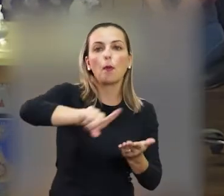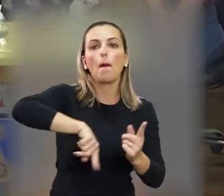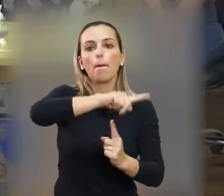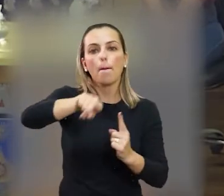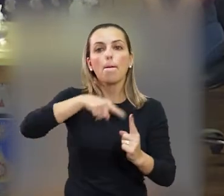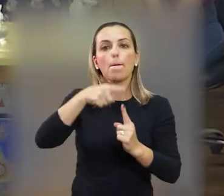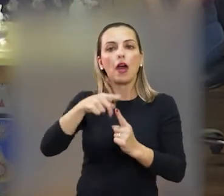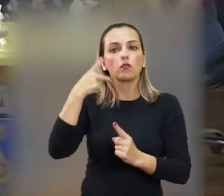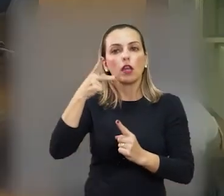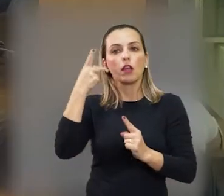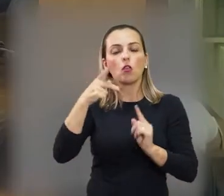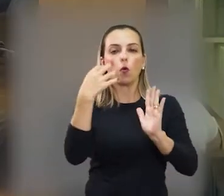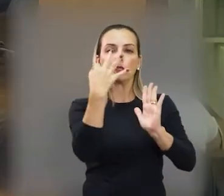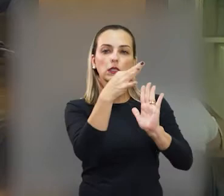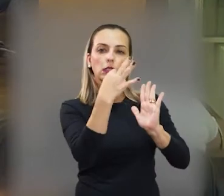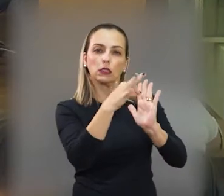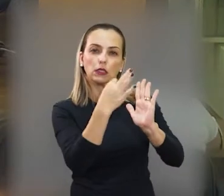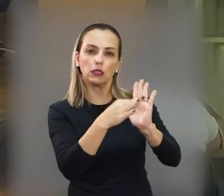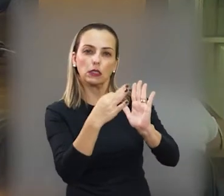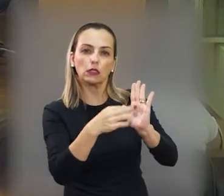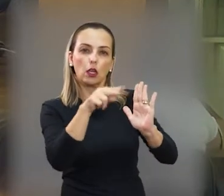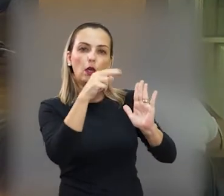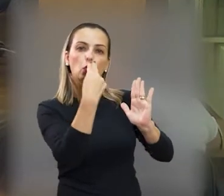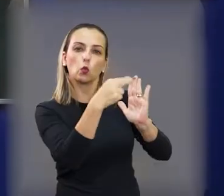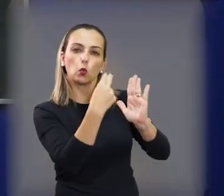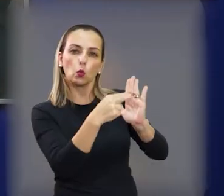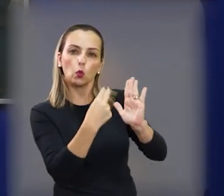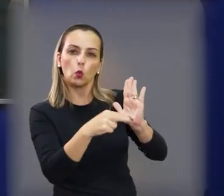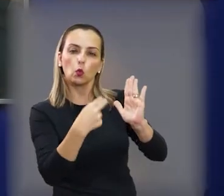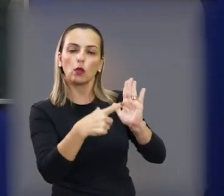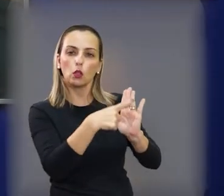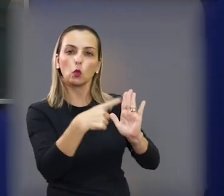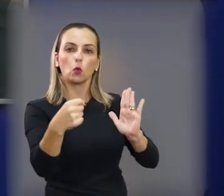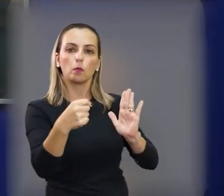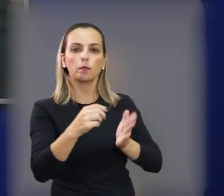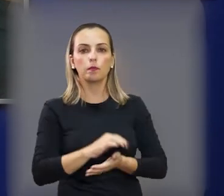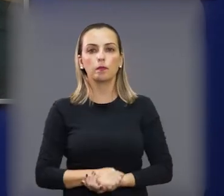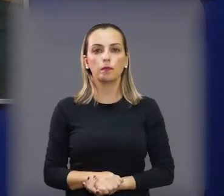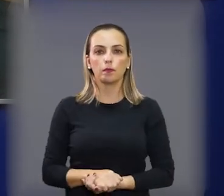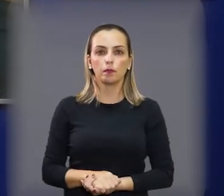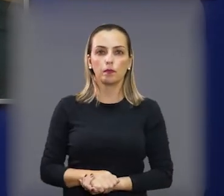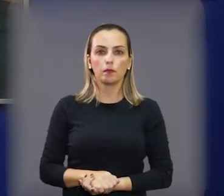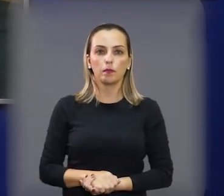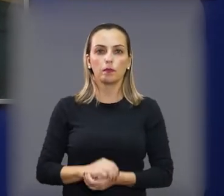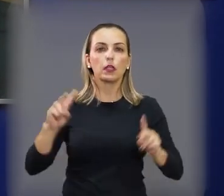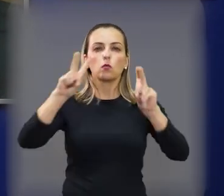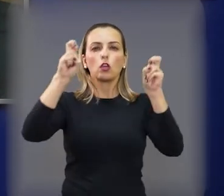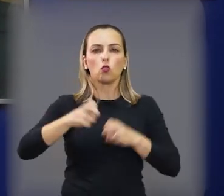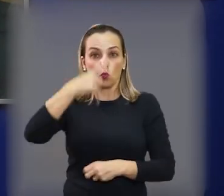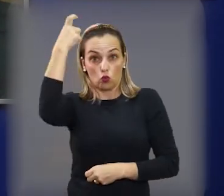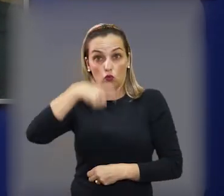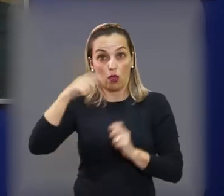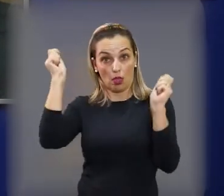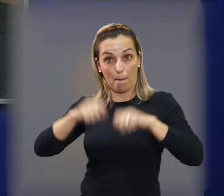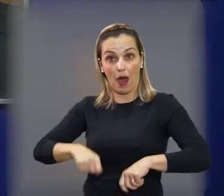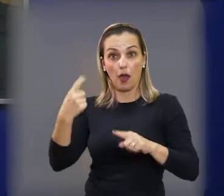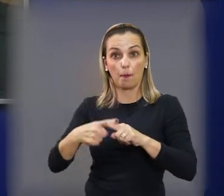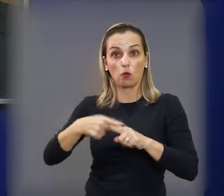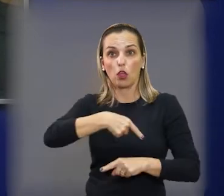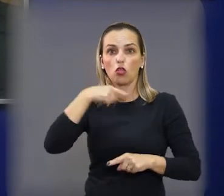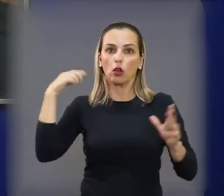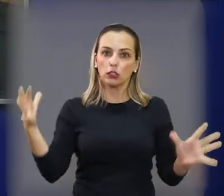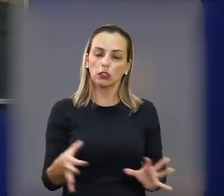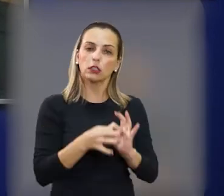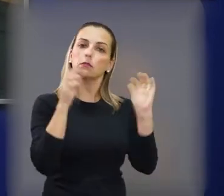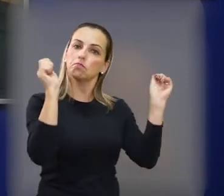diversas entidades e de vereadores. Eu sou porque nós somos. E foi assim que o nosso conselho se